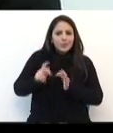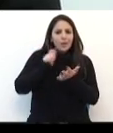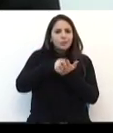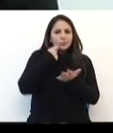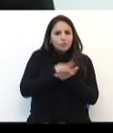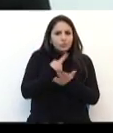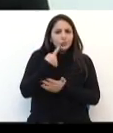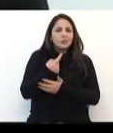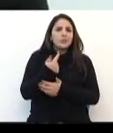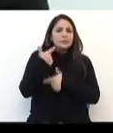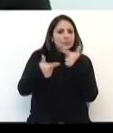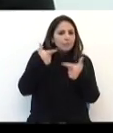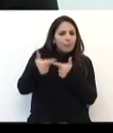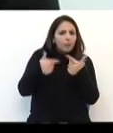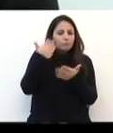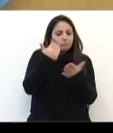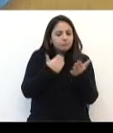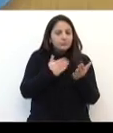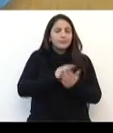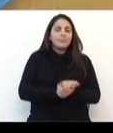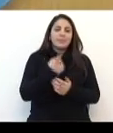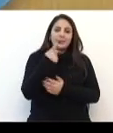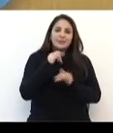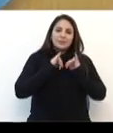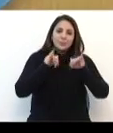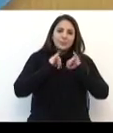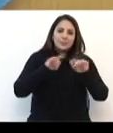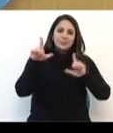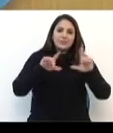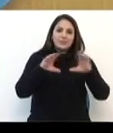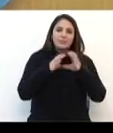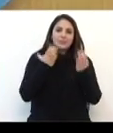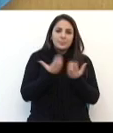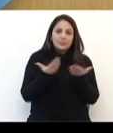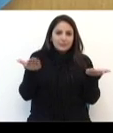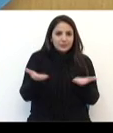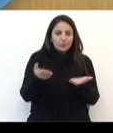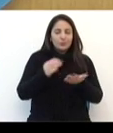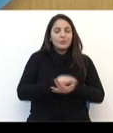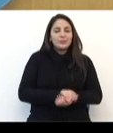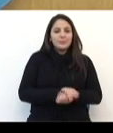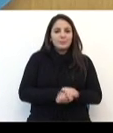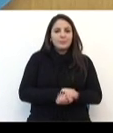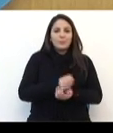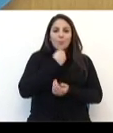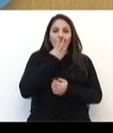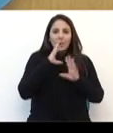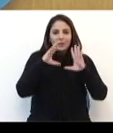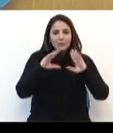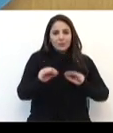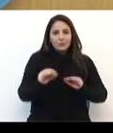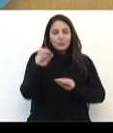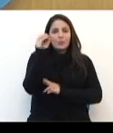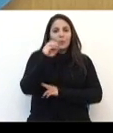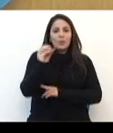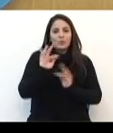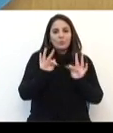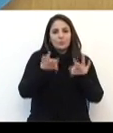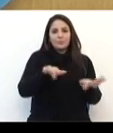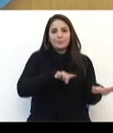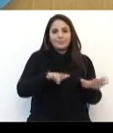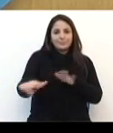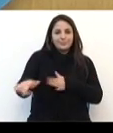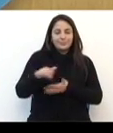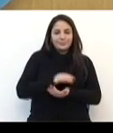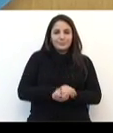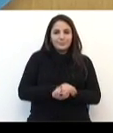agendas mesmo de trabalho. E estas foram as informações do Jornal da Câmara de hoje. Uma boa noite e um